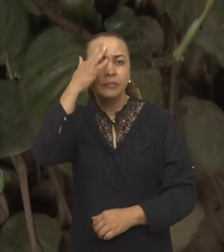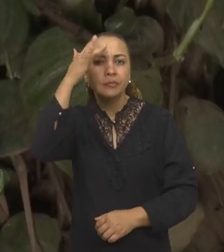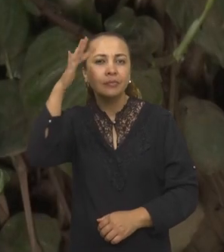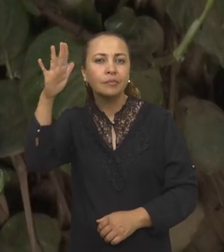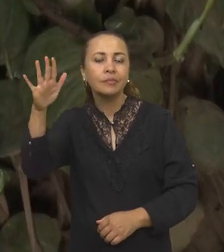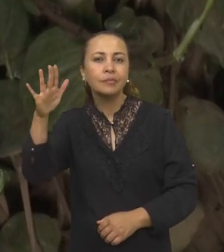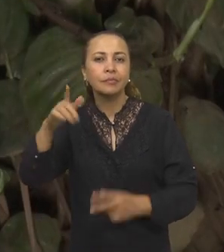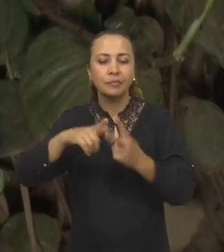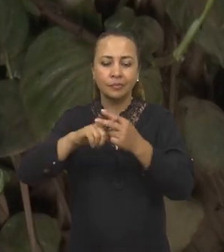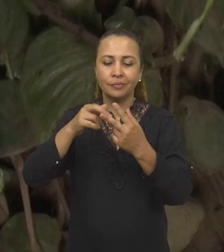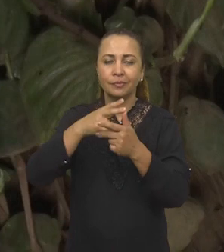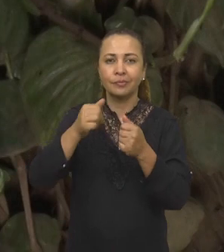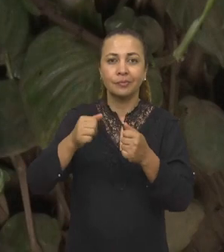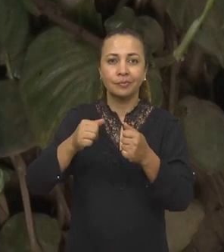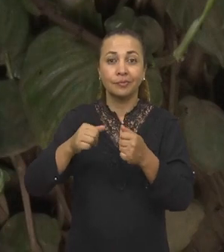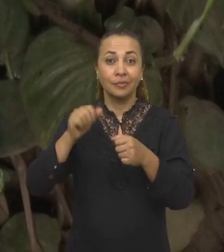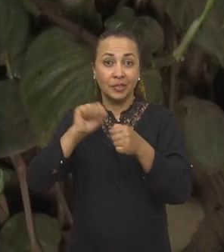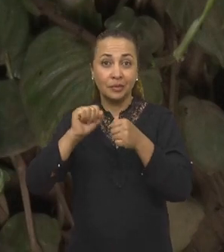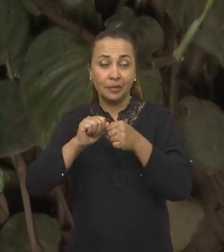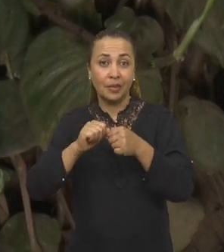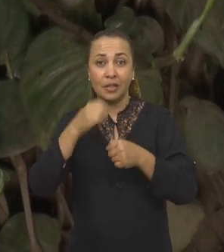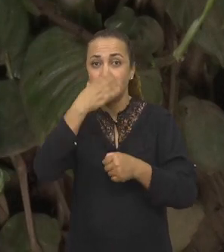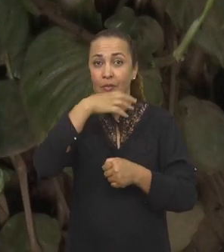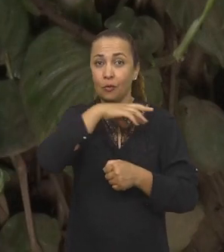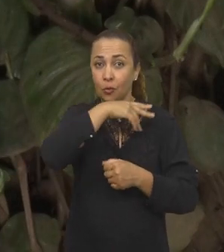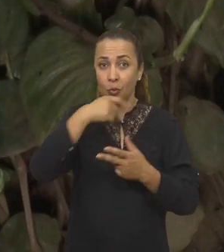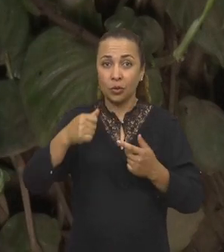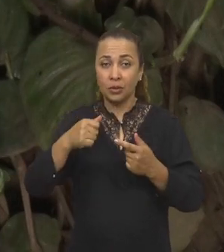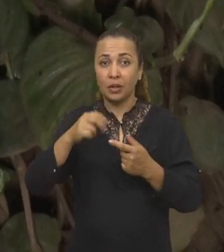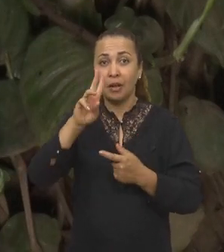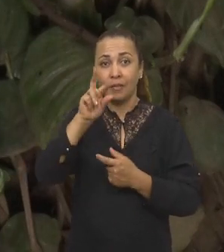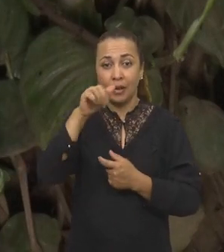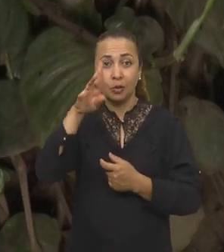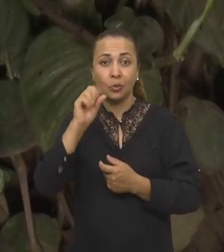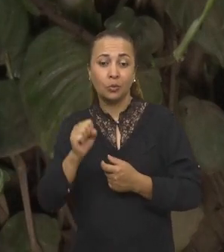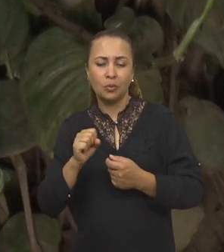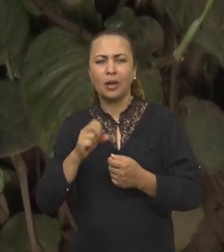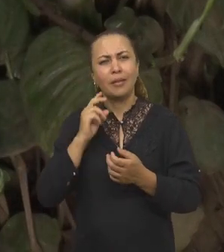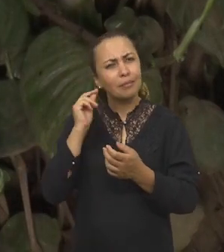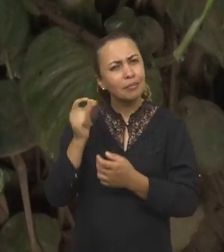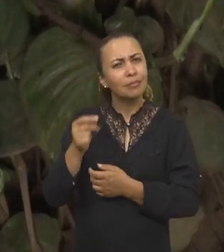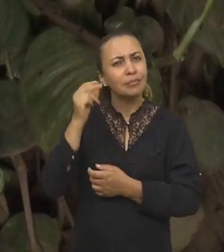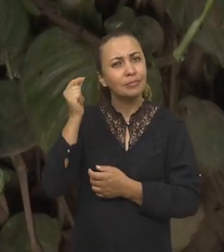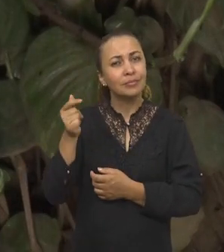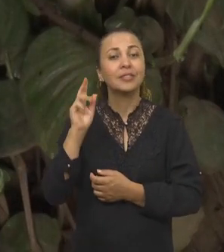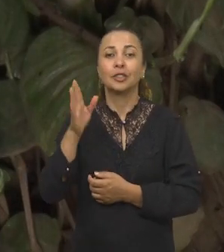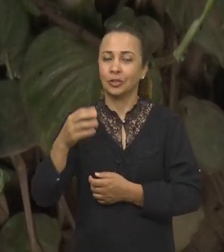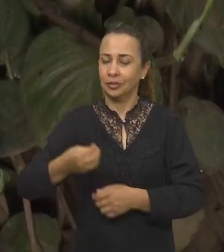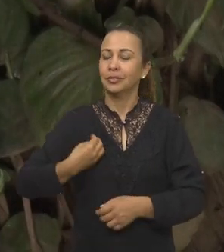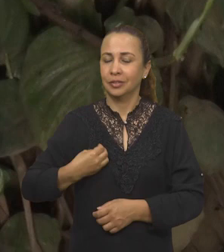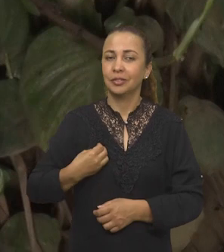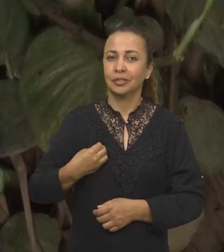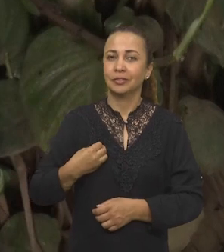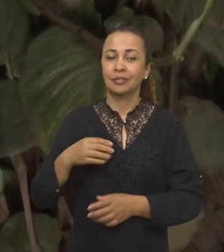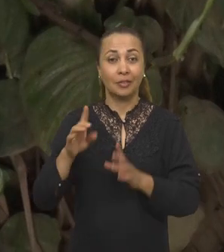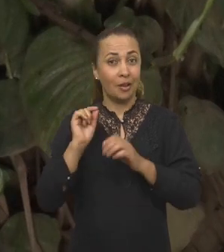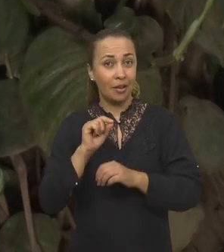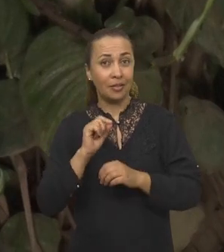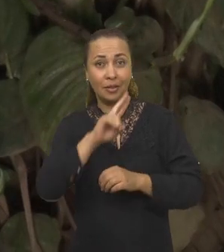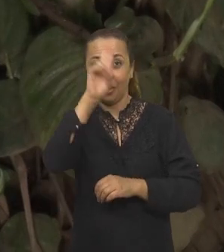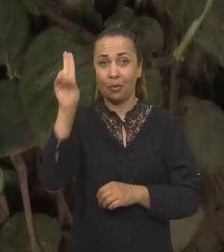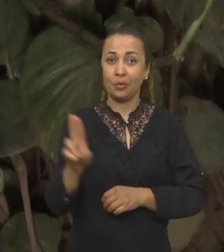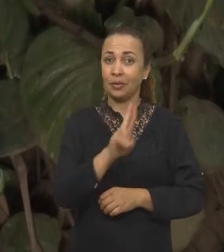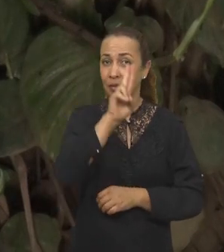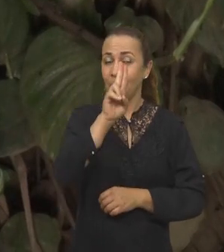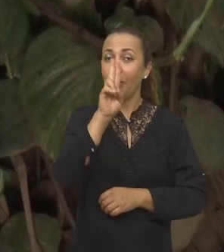Imagine um produto que aumente a durabilidade e proteja frutas e verduras de doenças. Esse produto já existe e foi com ele